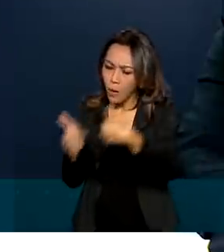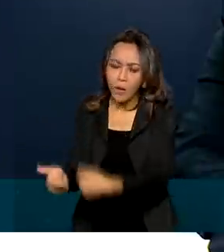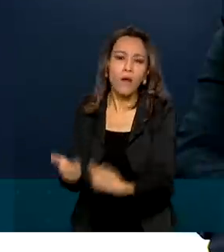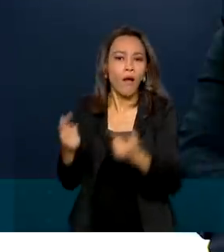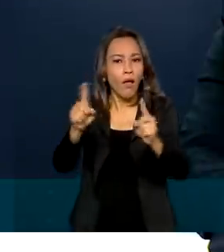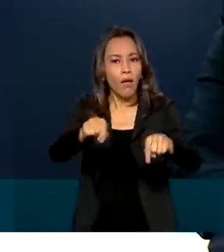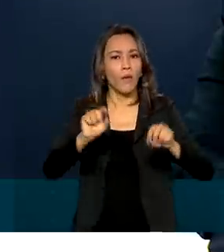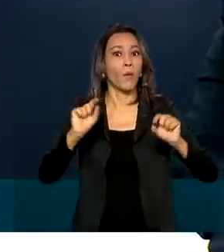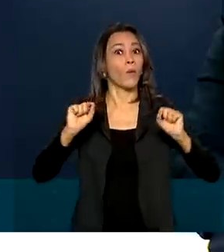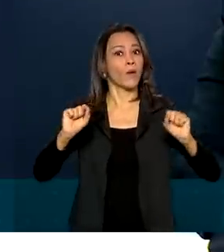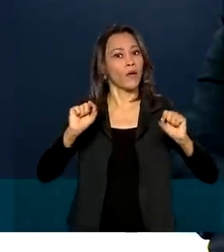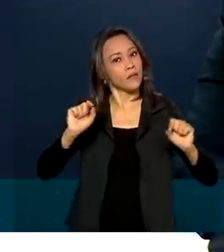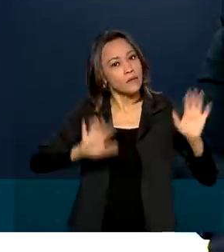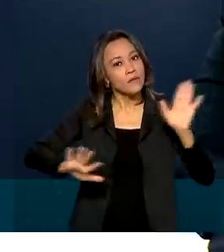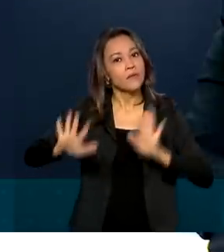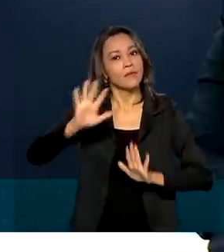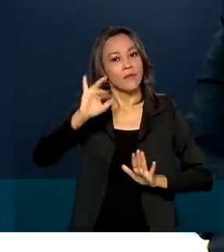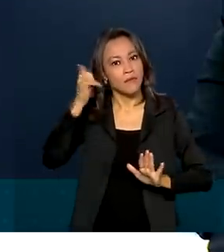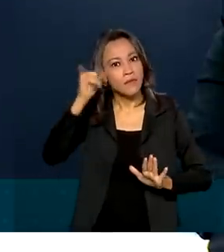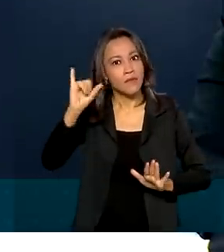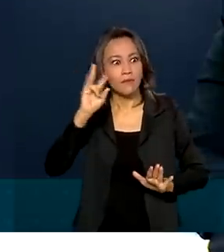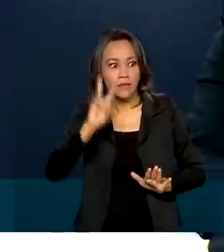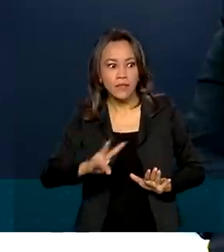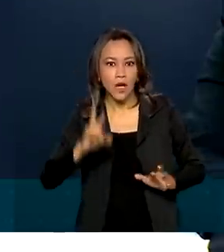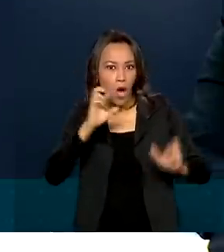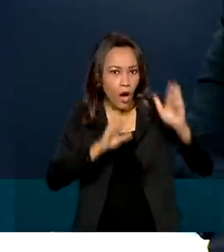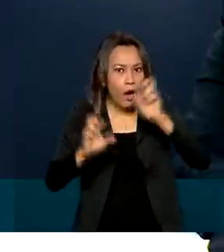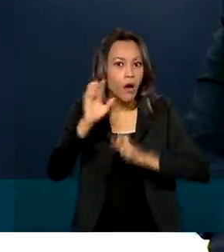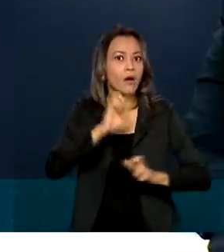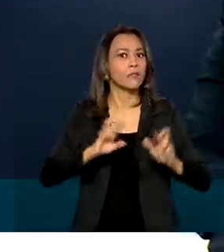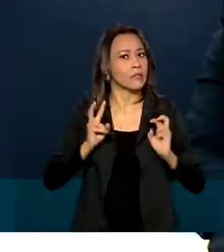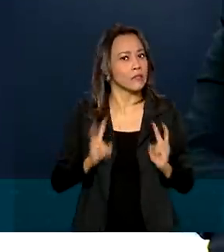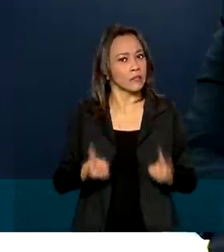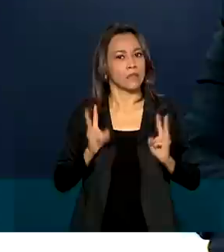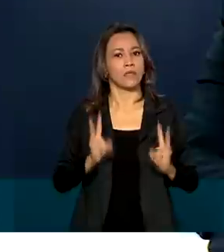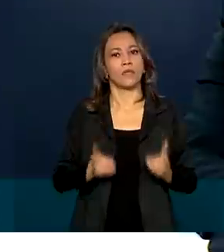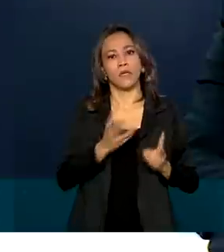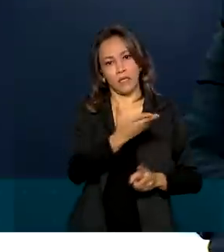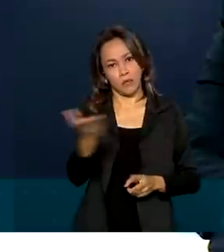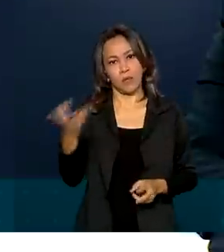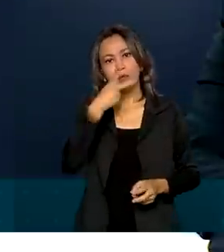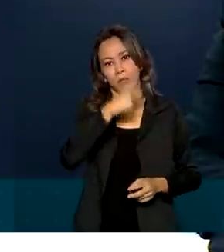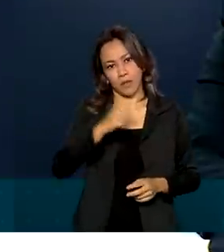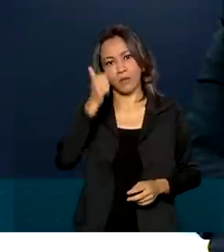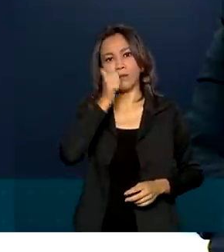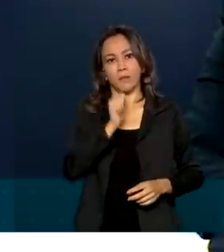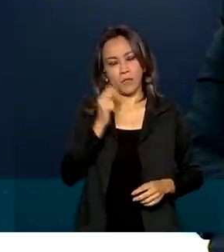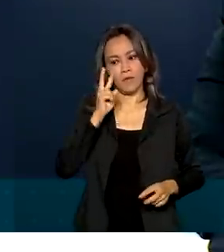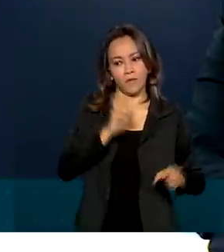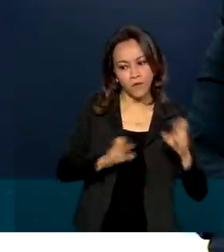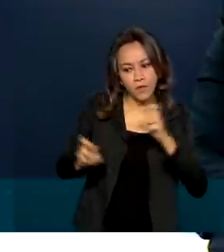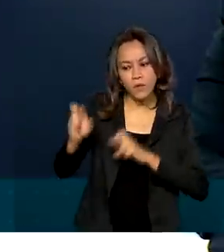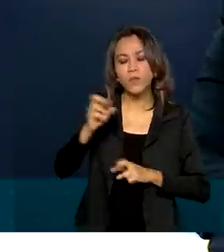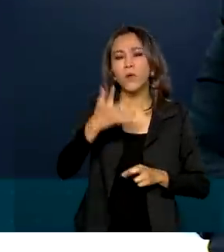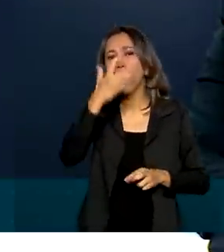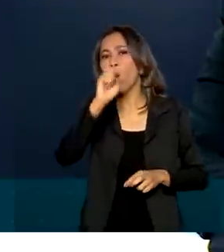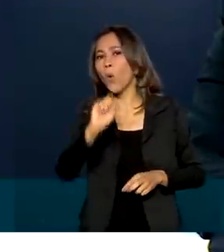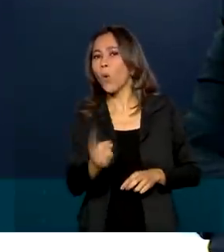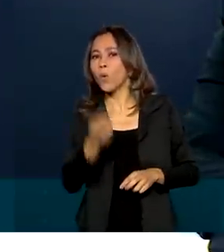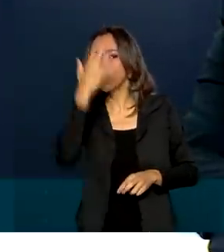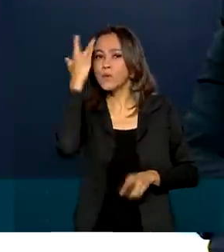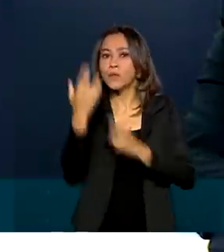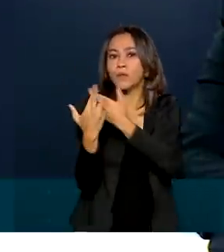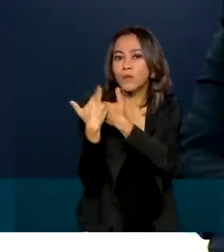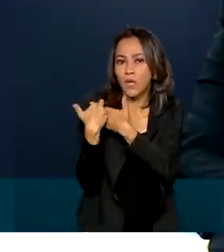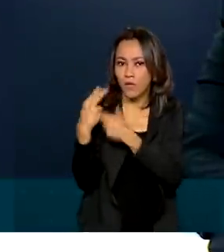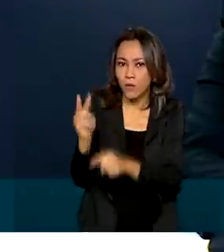esse. É o recado da prevenção, é o recado da vigilância e é o recado que fica para os pais e para os responsáveis por